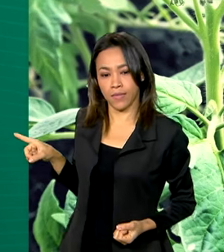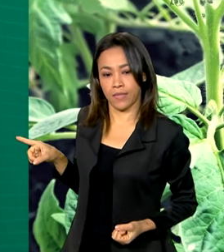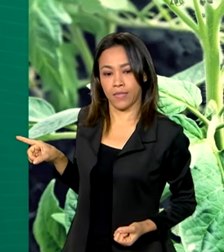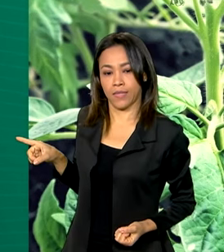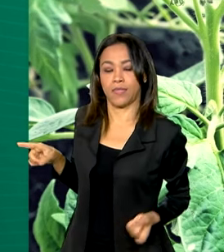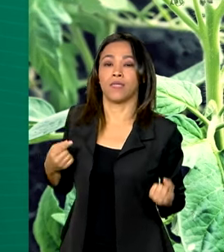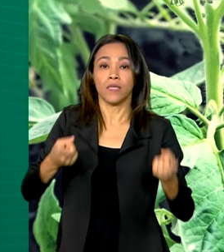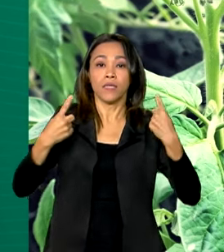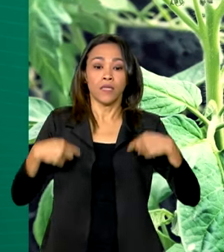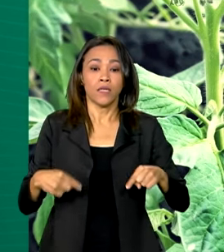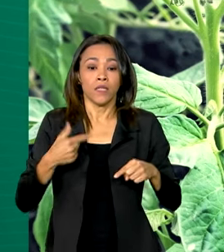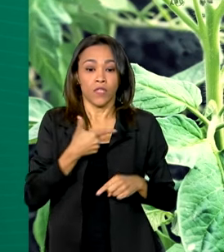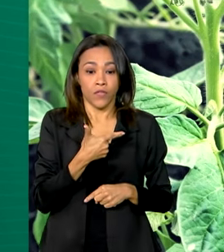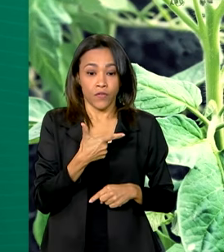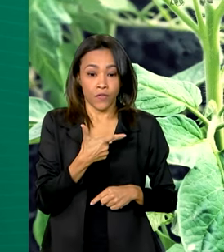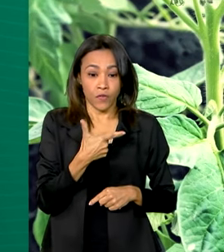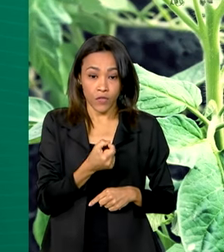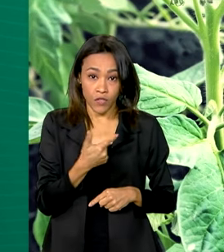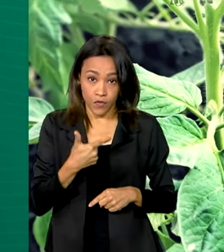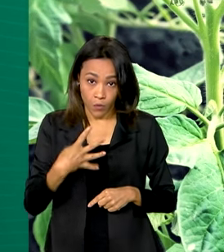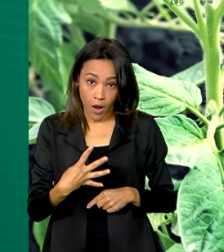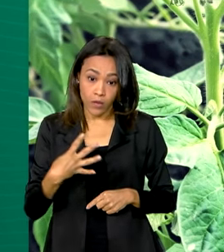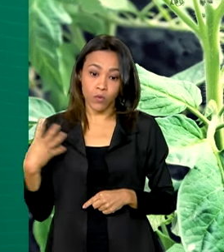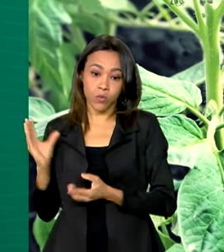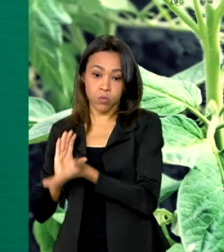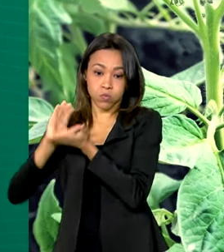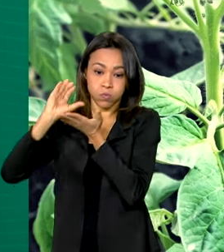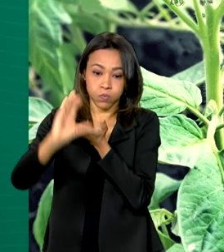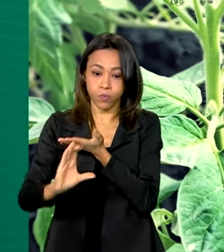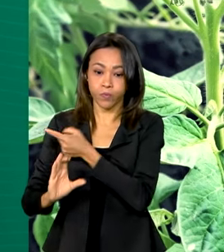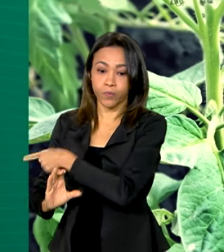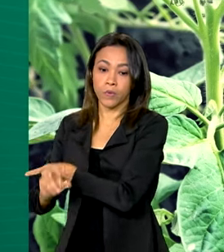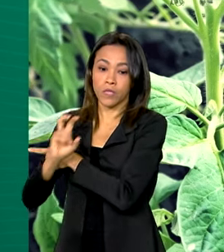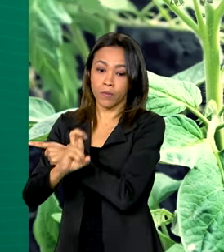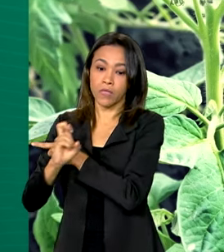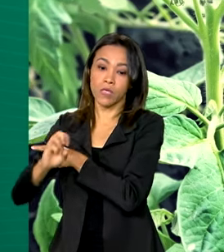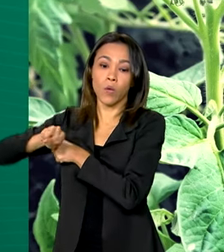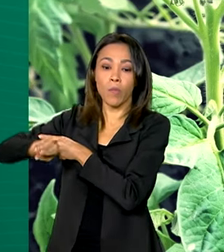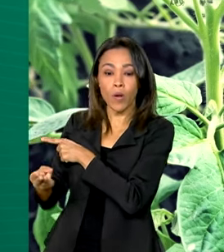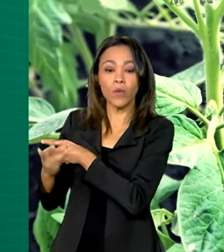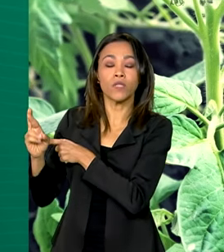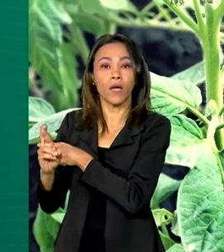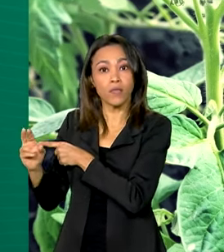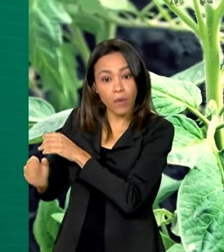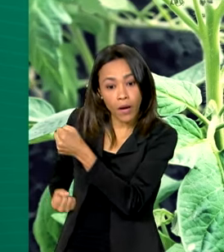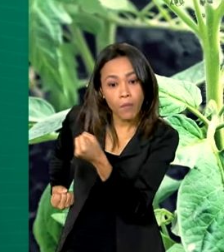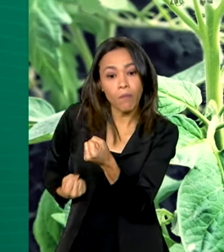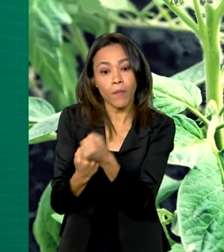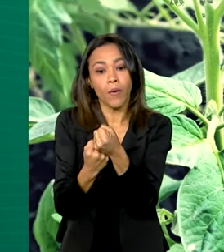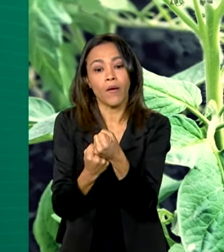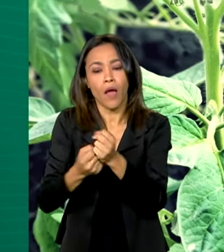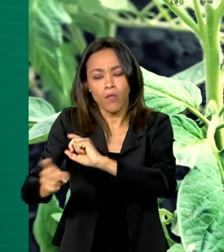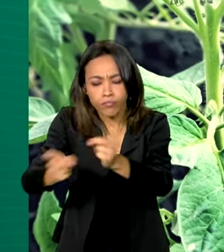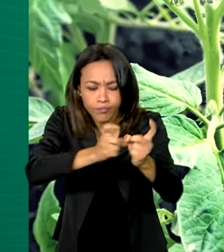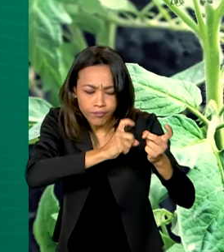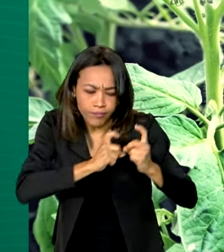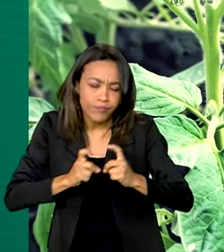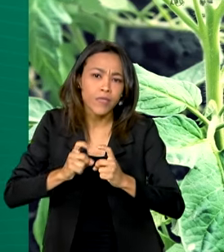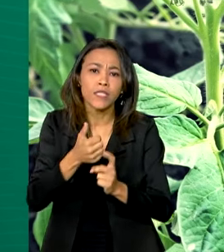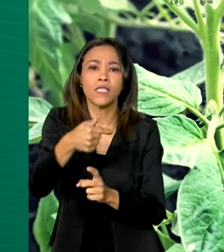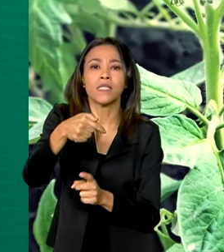Em 2024, serão investidos 55 milhões de reais para o apoio à gestão de 700